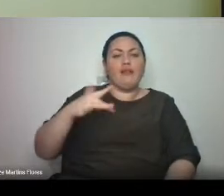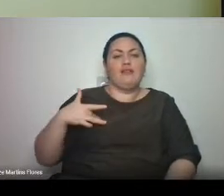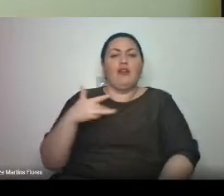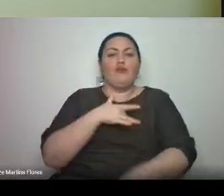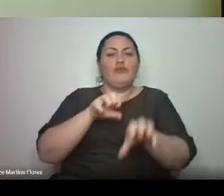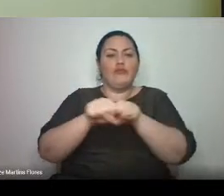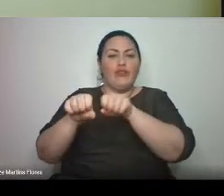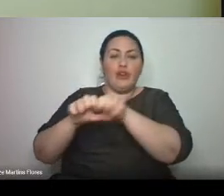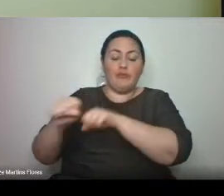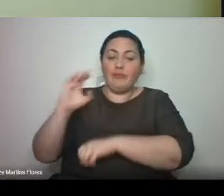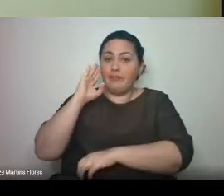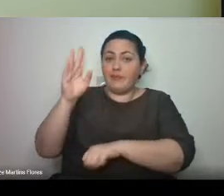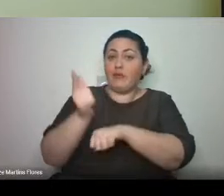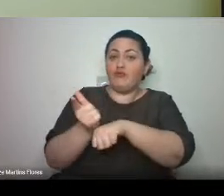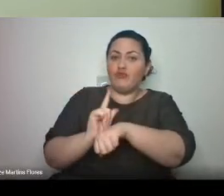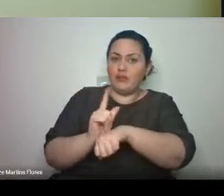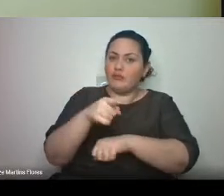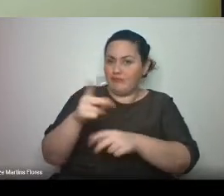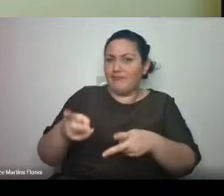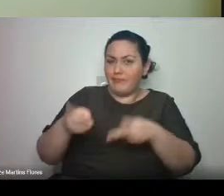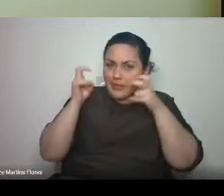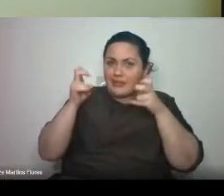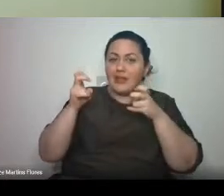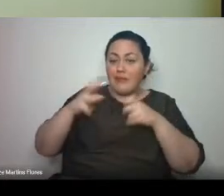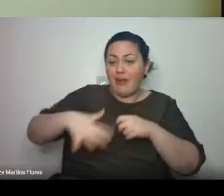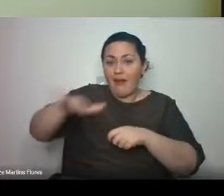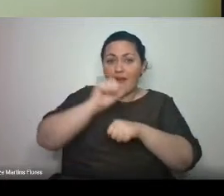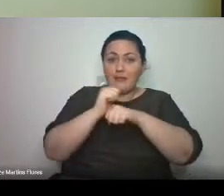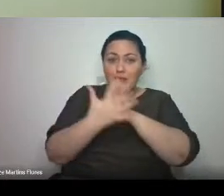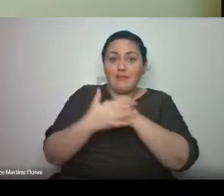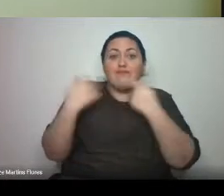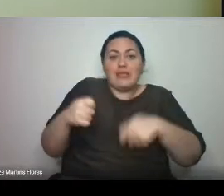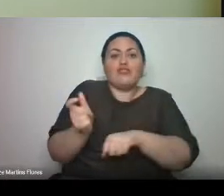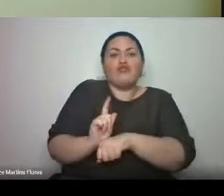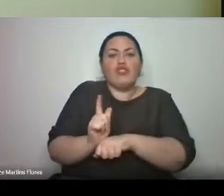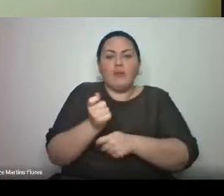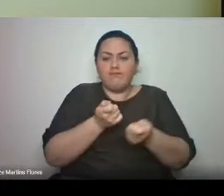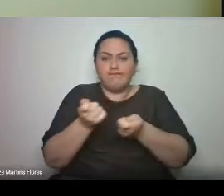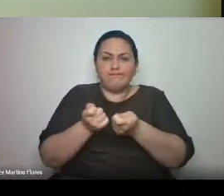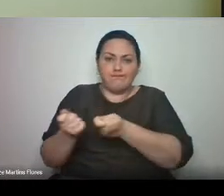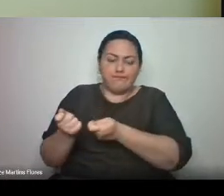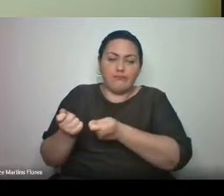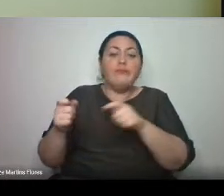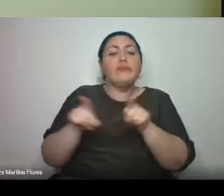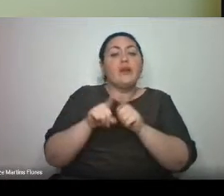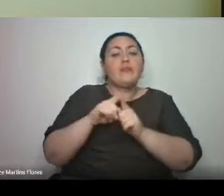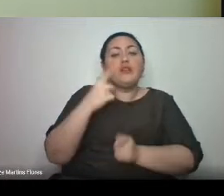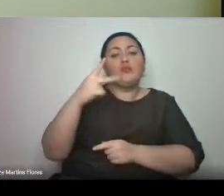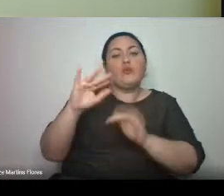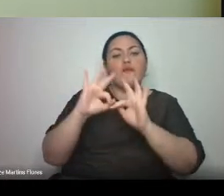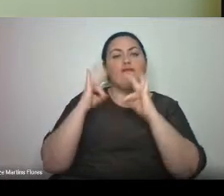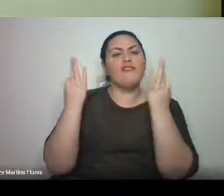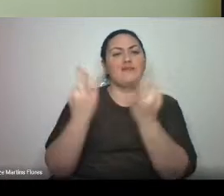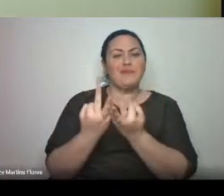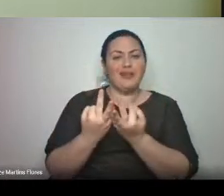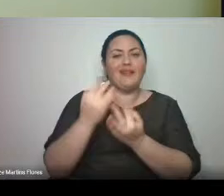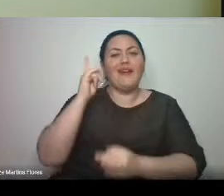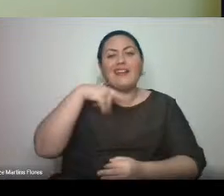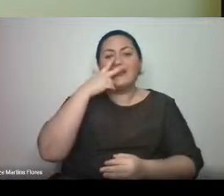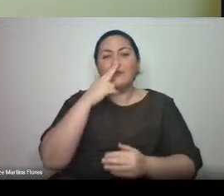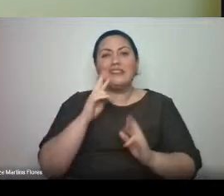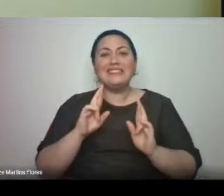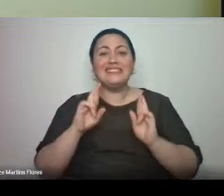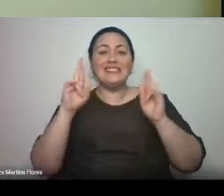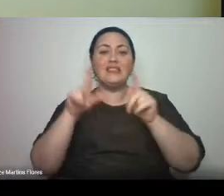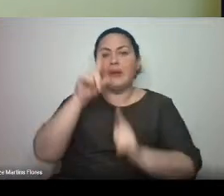que muito da pandemia tinha a ver com a gestão. Para a família de vocês, que é um misto de expectativa e alívio, porque a gente quer